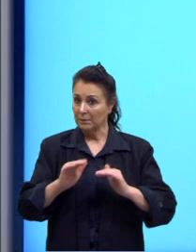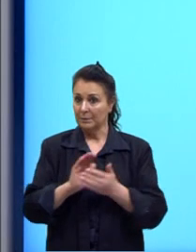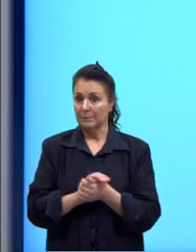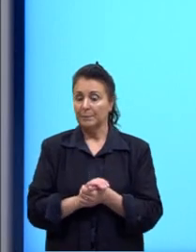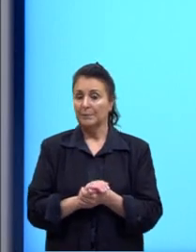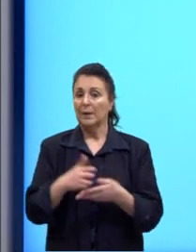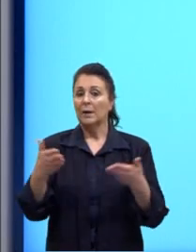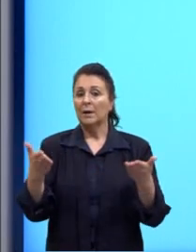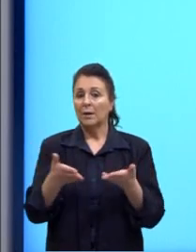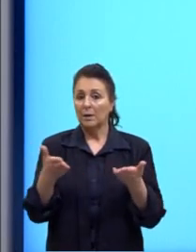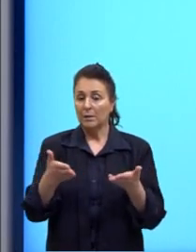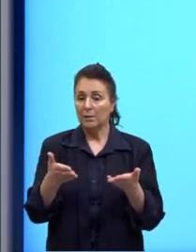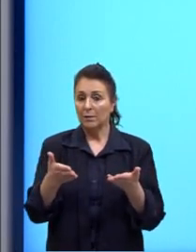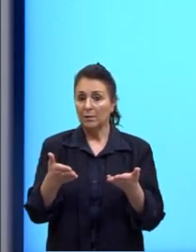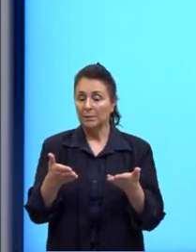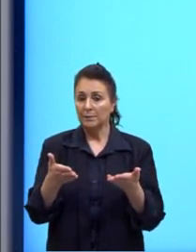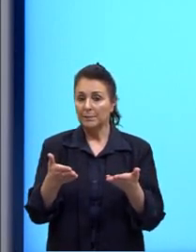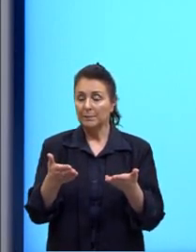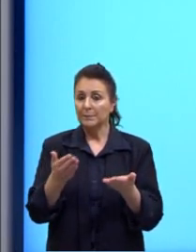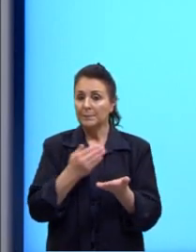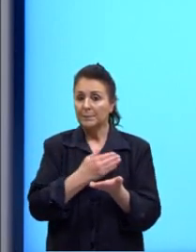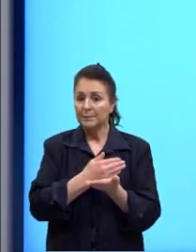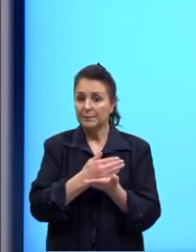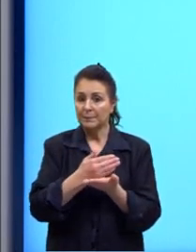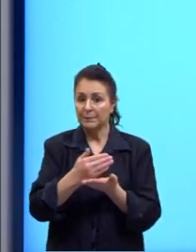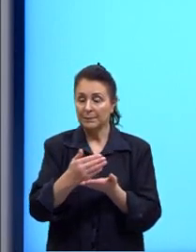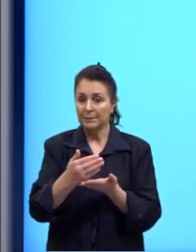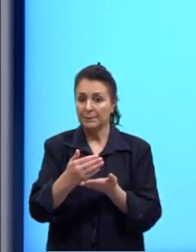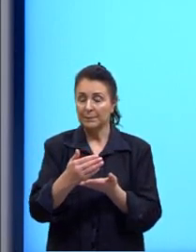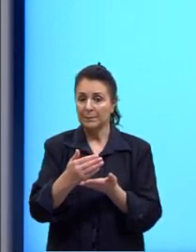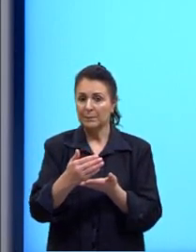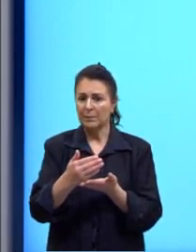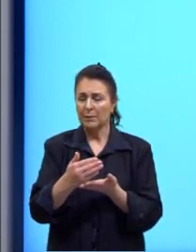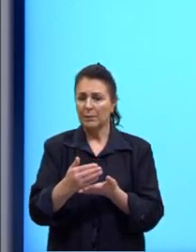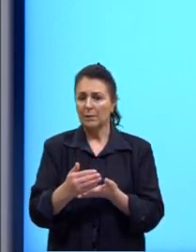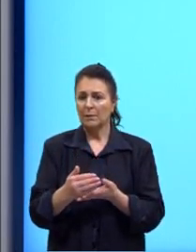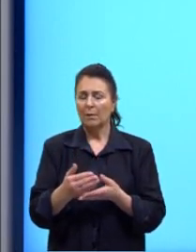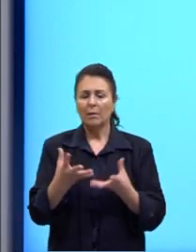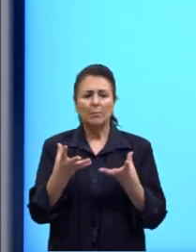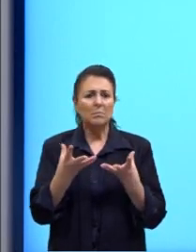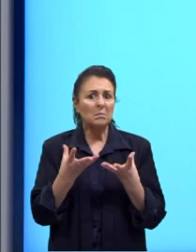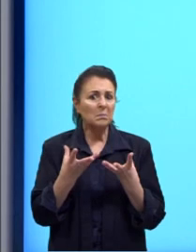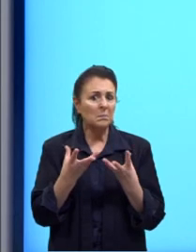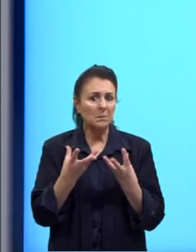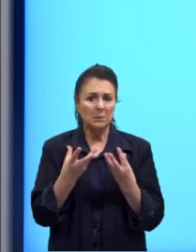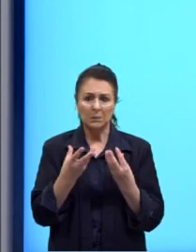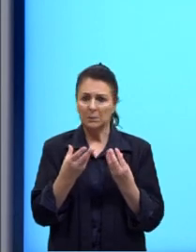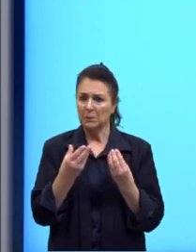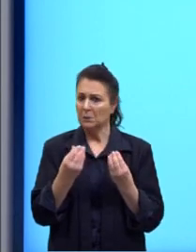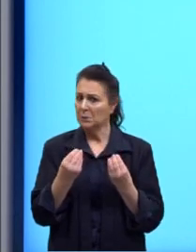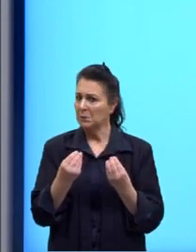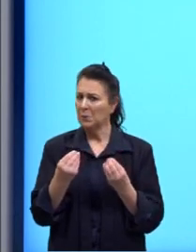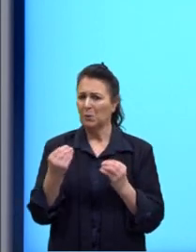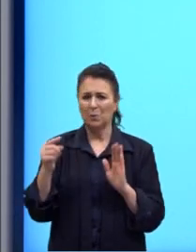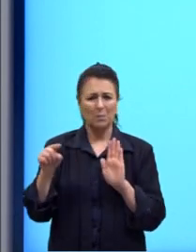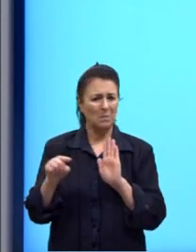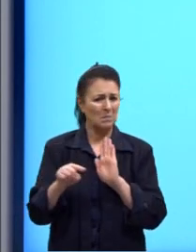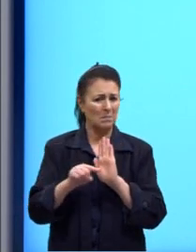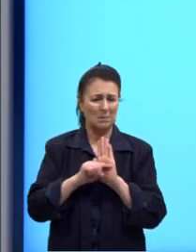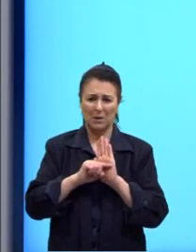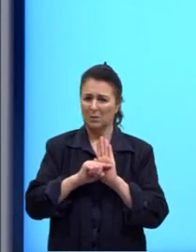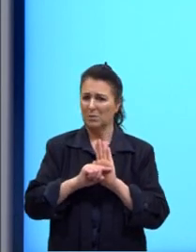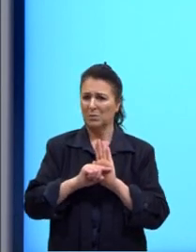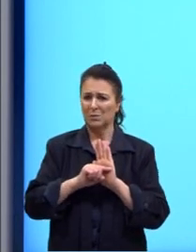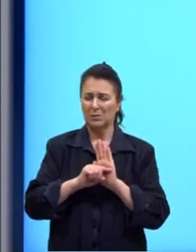chegamos naquela condição de que é muito, muito, muito menos provável que alguma coisa aconteça.